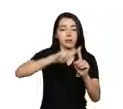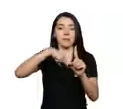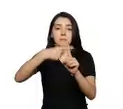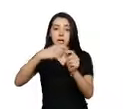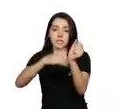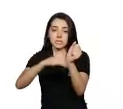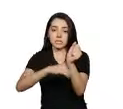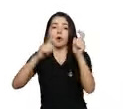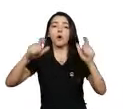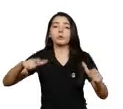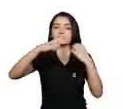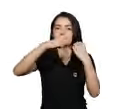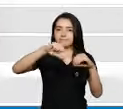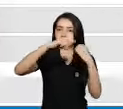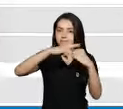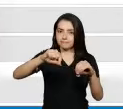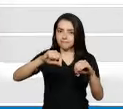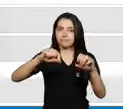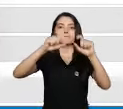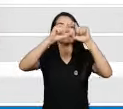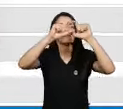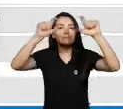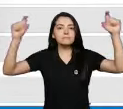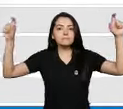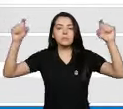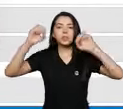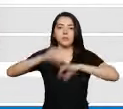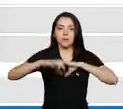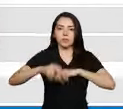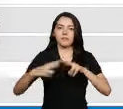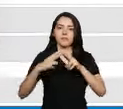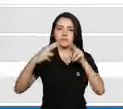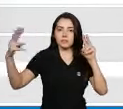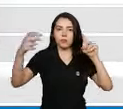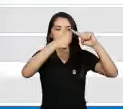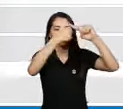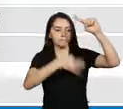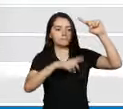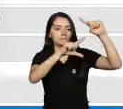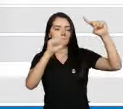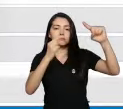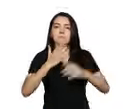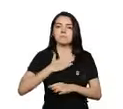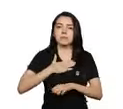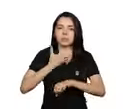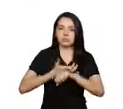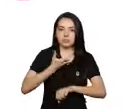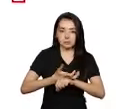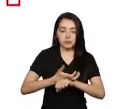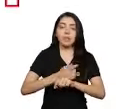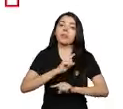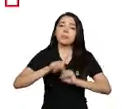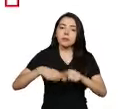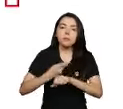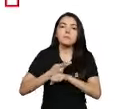senha no Unifor Online e ir no menu Educação Virtual, clicar em Minhas Disciplinas e buscar a